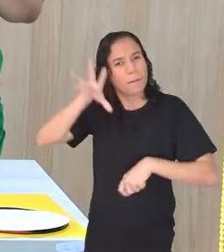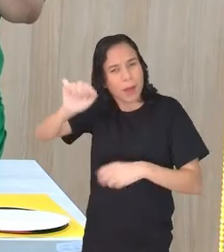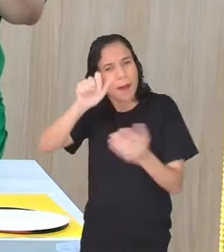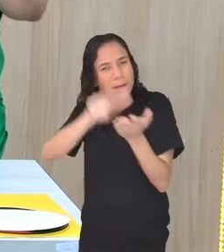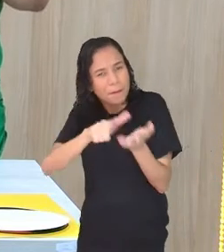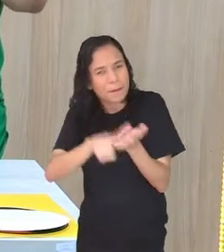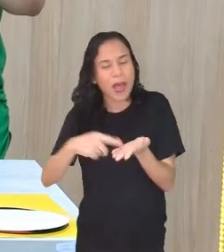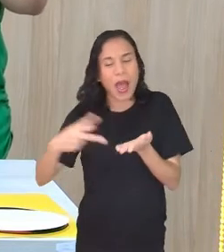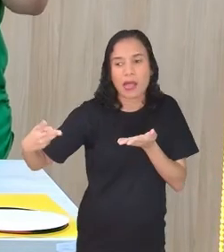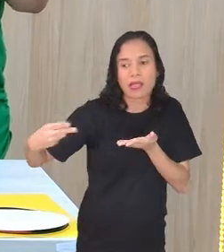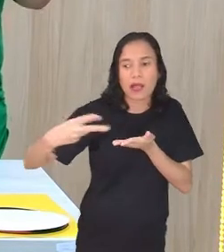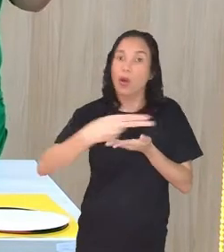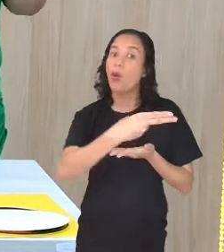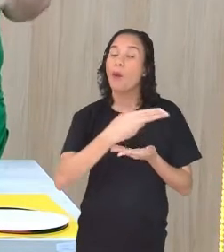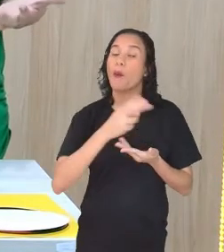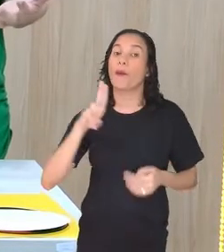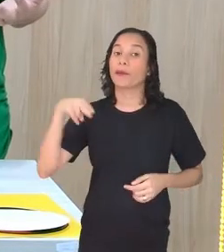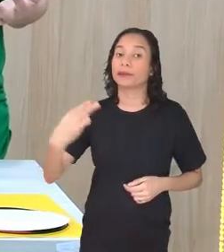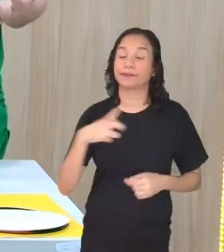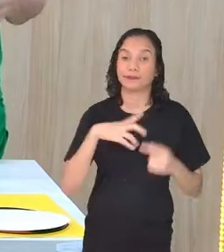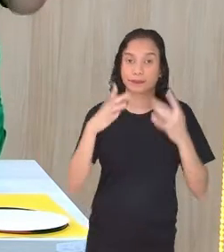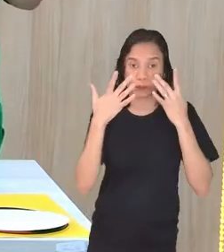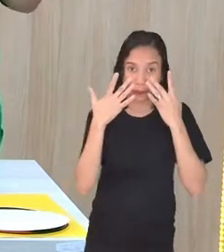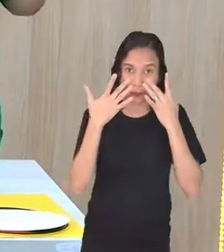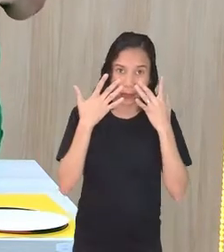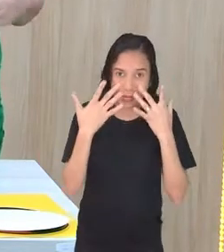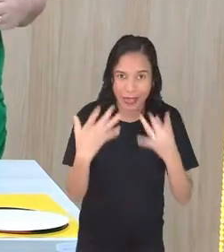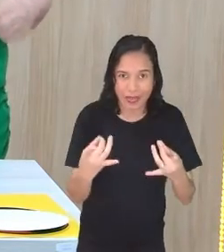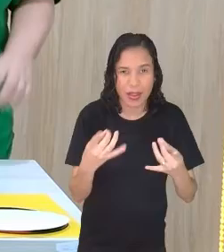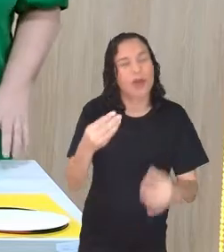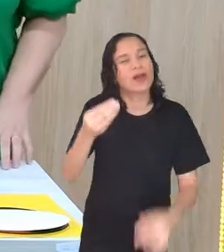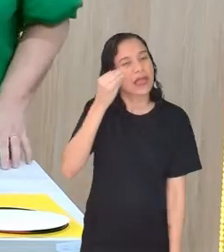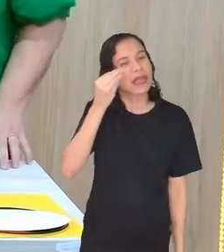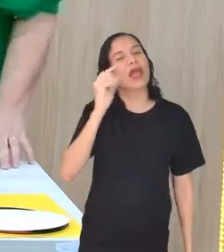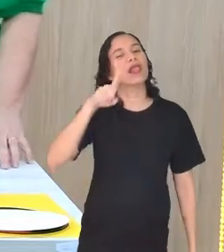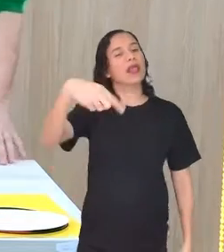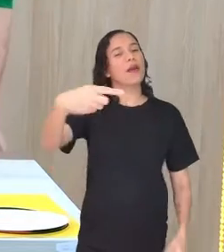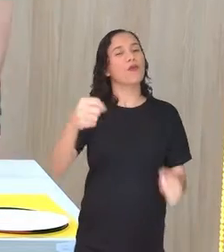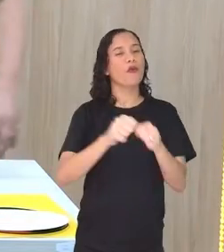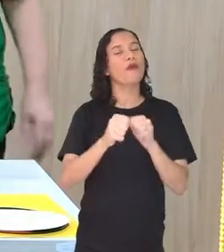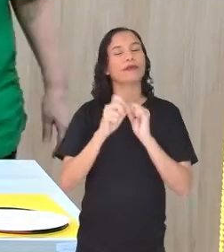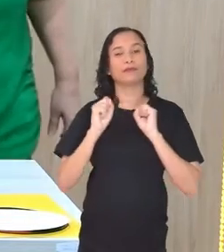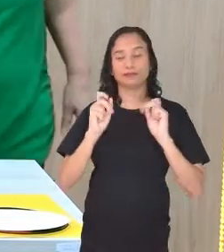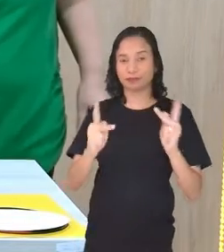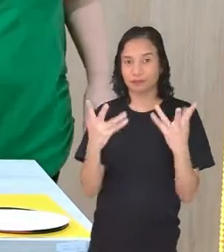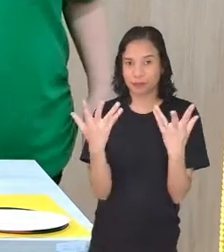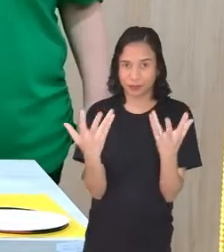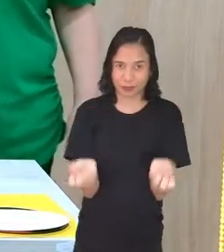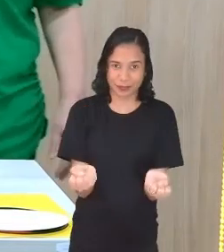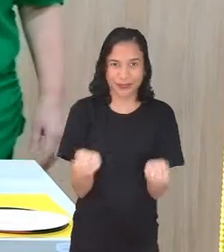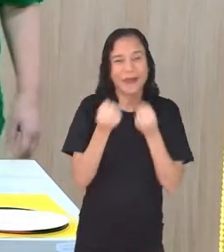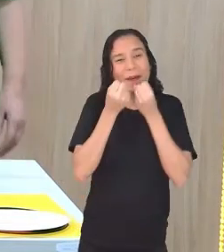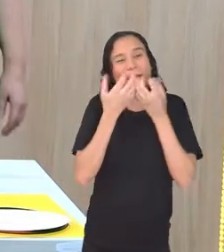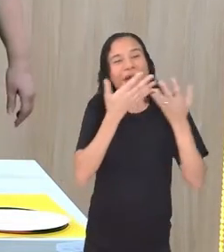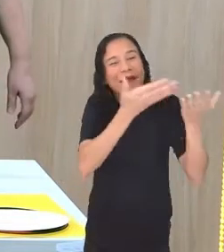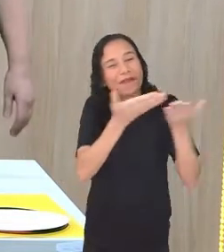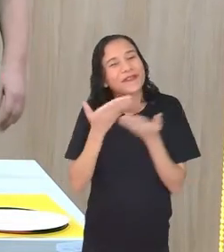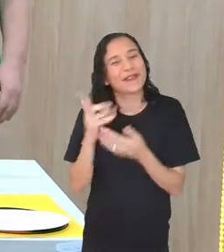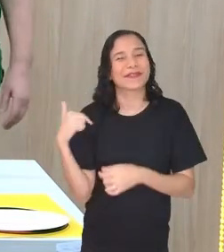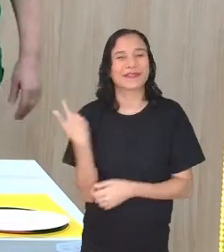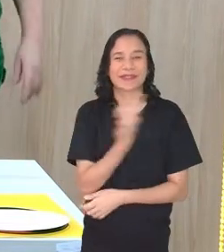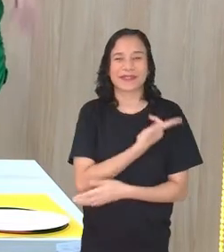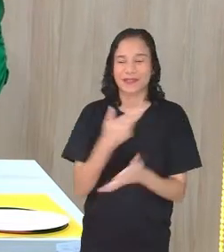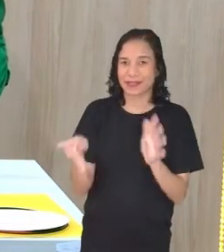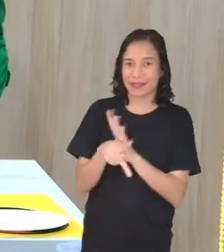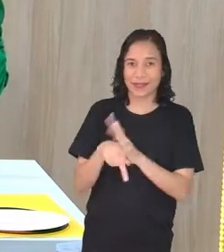tesoura, ou então, presta atenção e tente fazer depois. Bem, bem-vindo ao nosso canal.